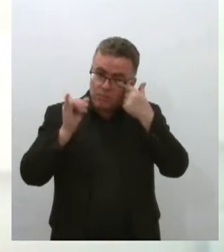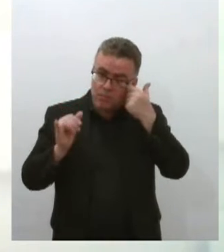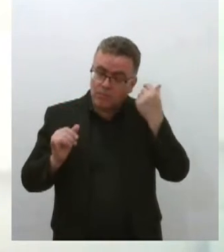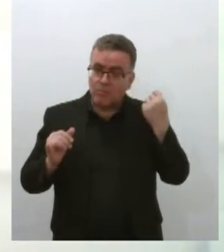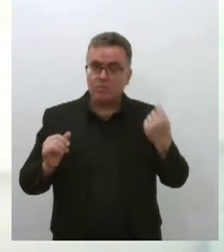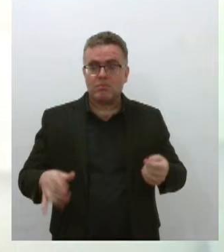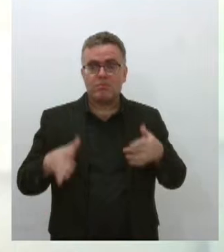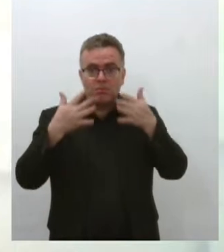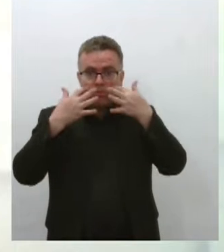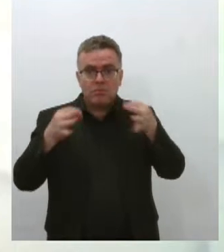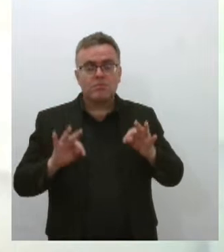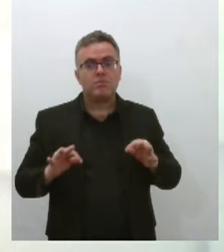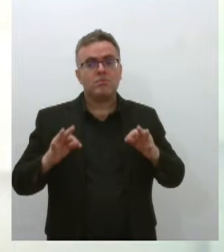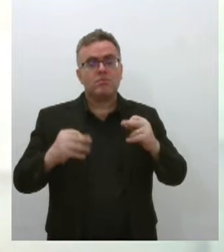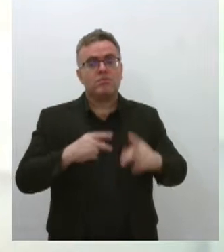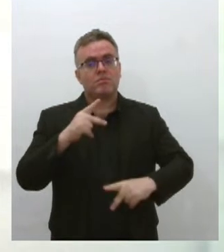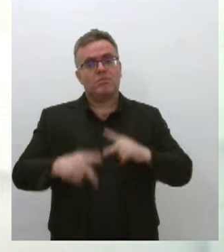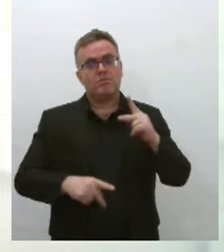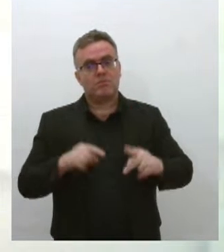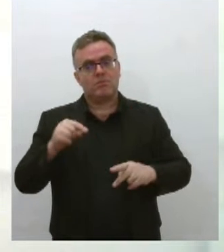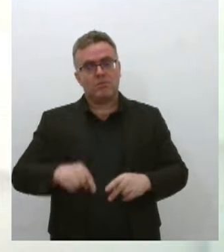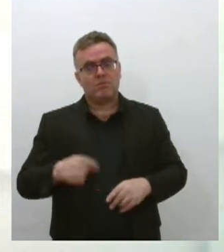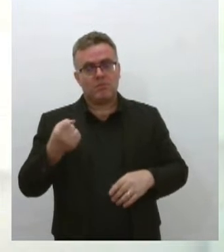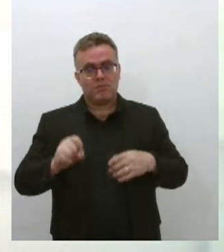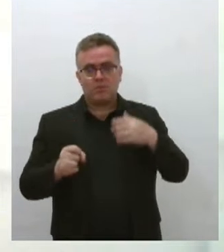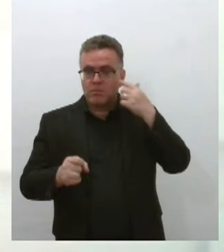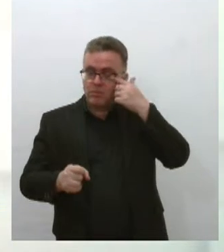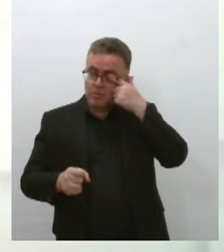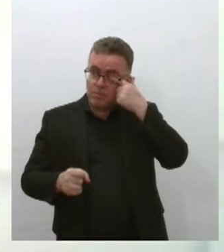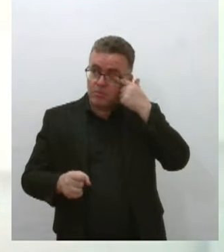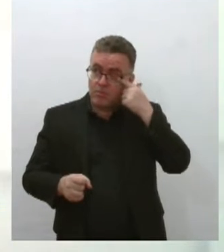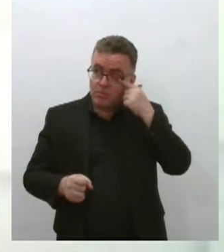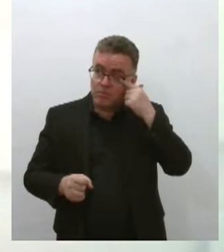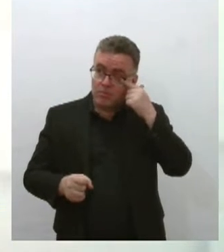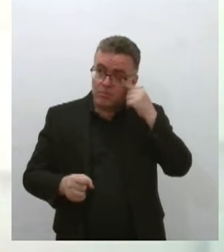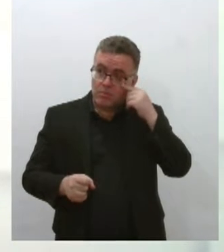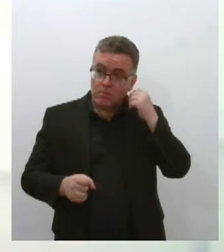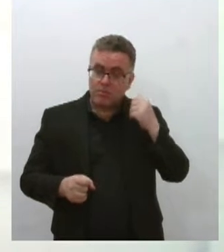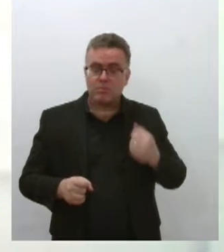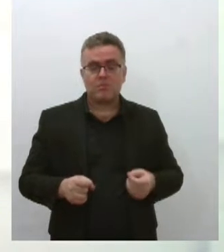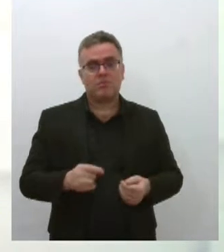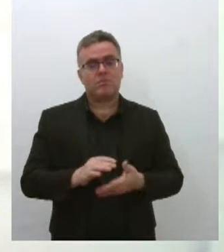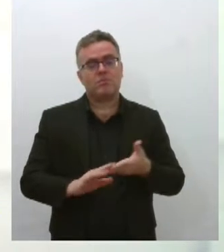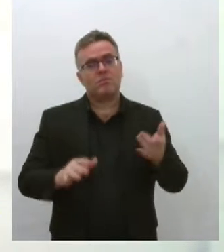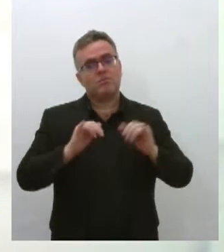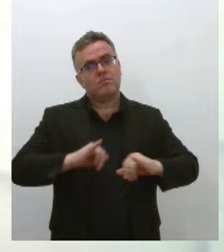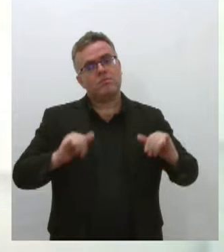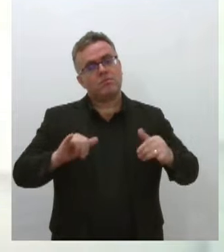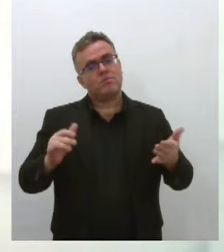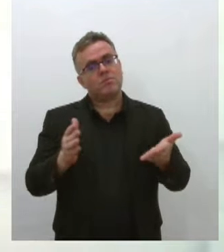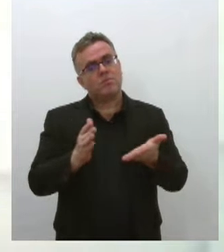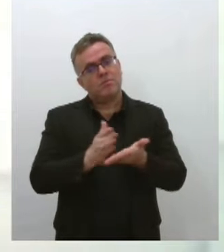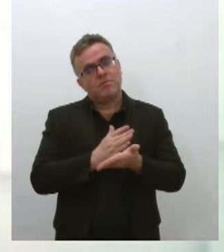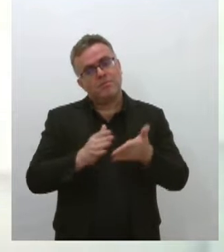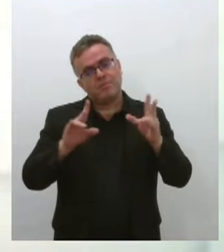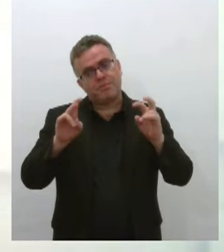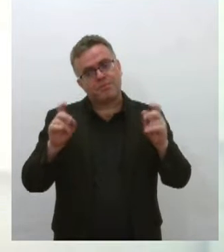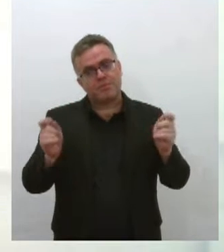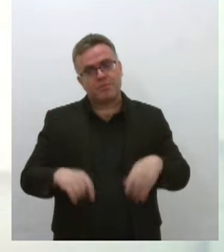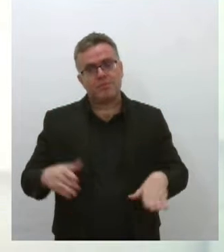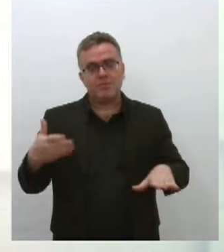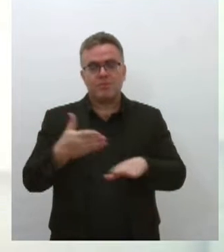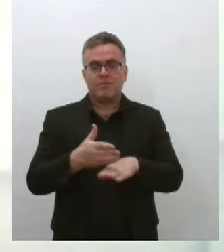da população. Por isso que essa lei foi aprovada aqui no Parlamento Segipano. Para esses e outros assuntos, basta acessar o nosso site, o al